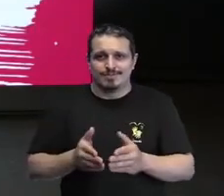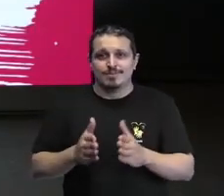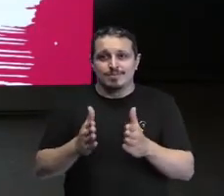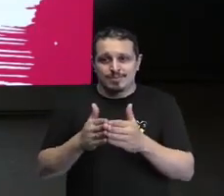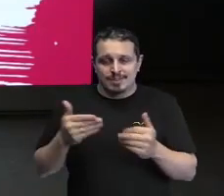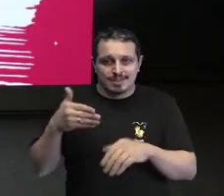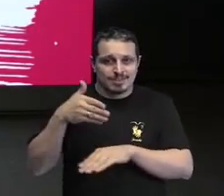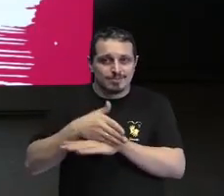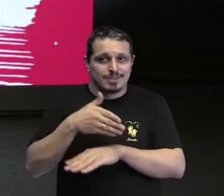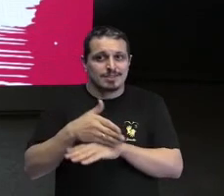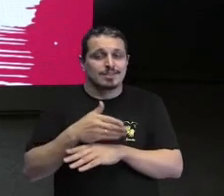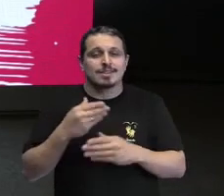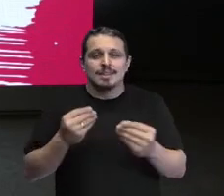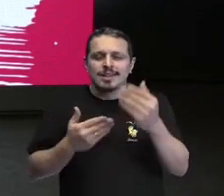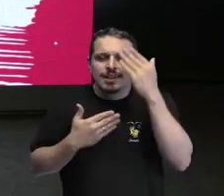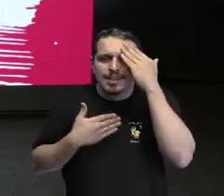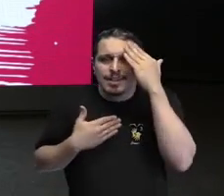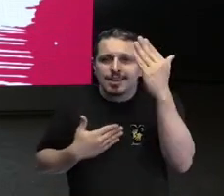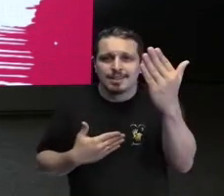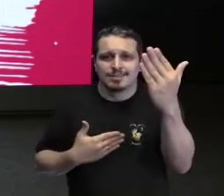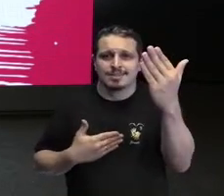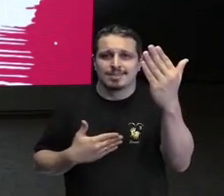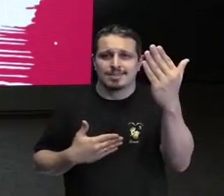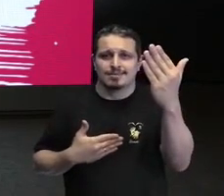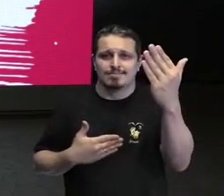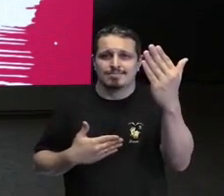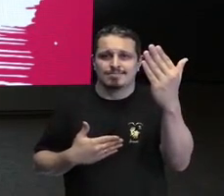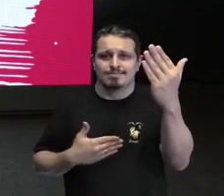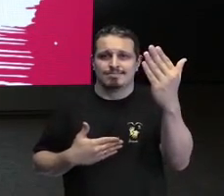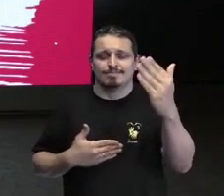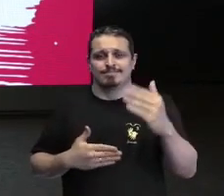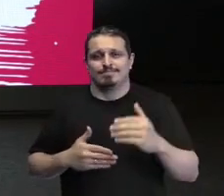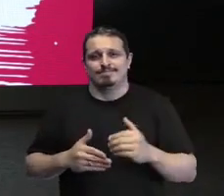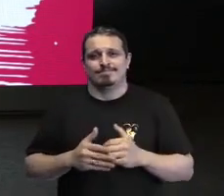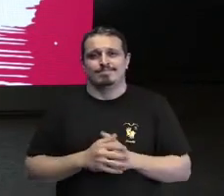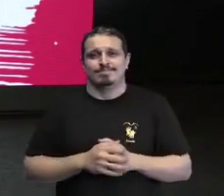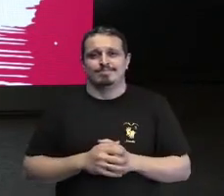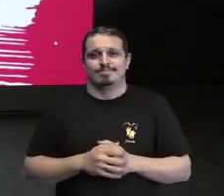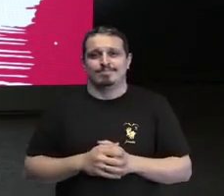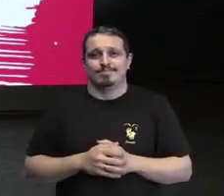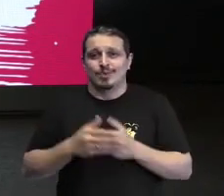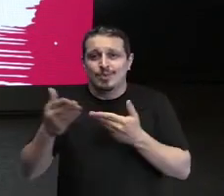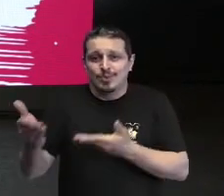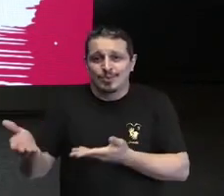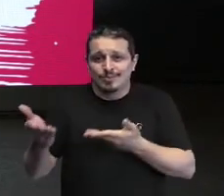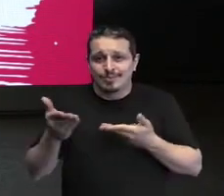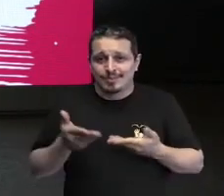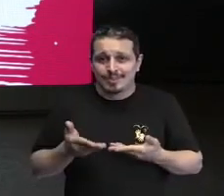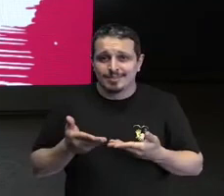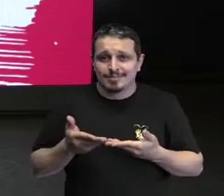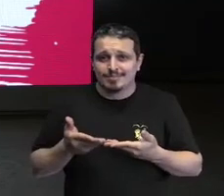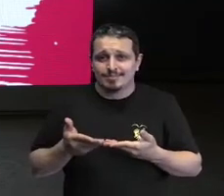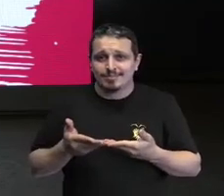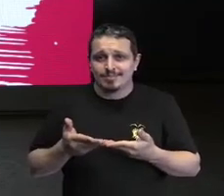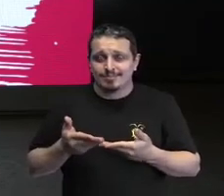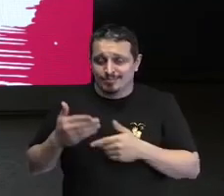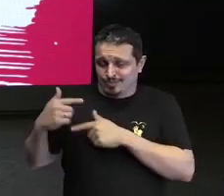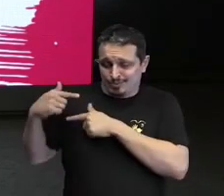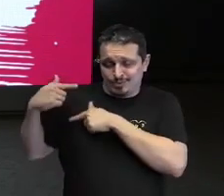eu queria demais agradecer a a o convite do genética